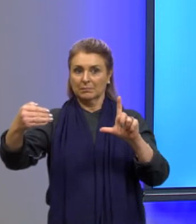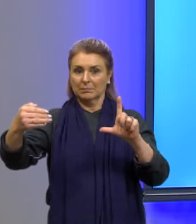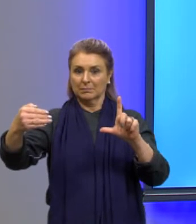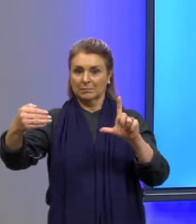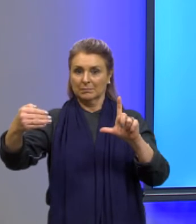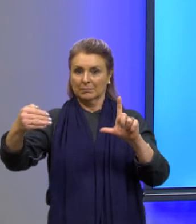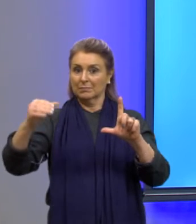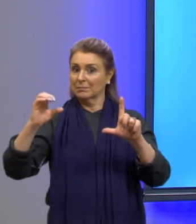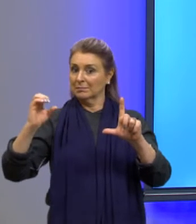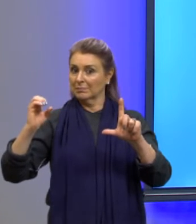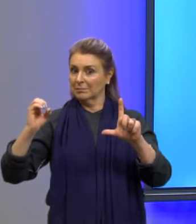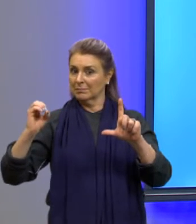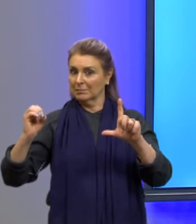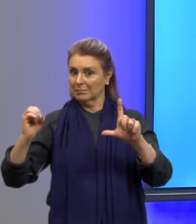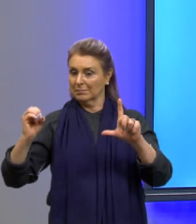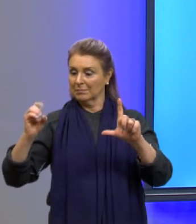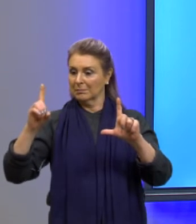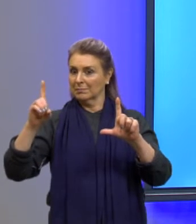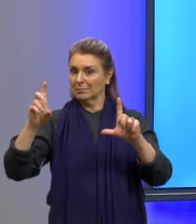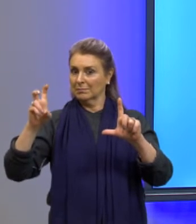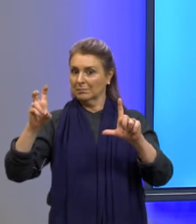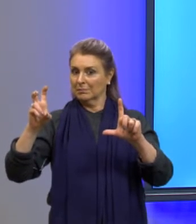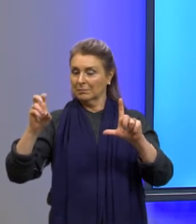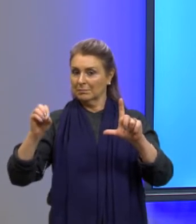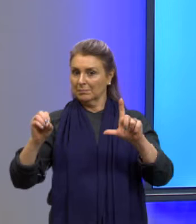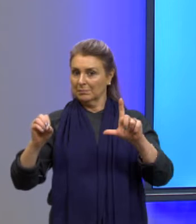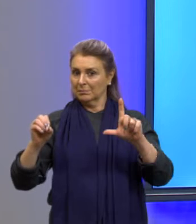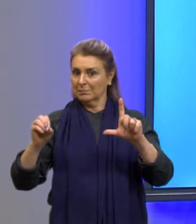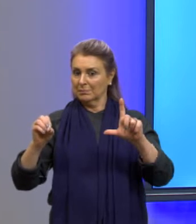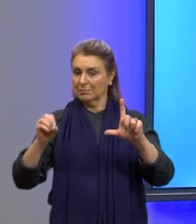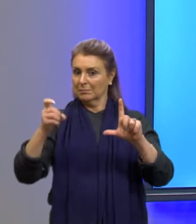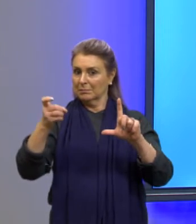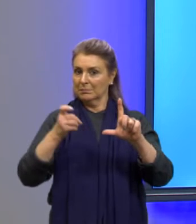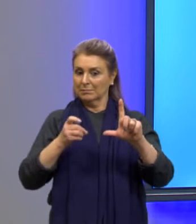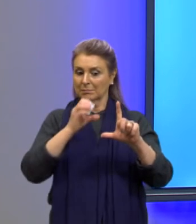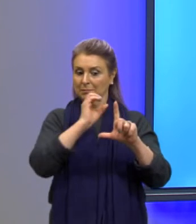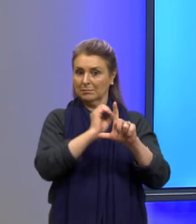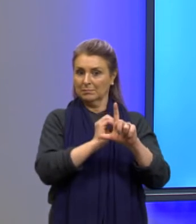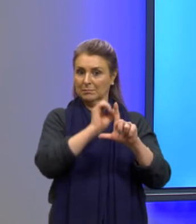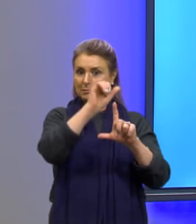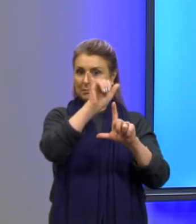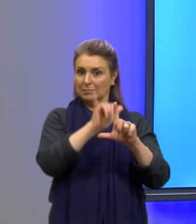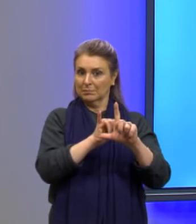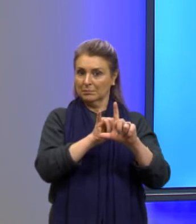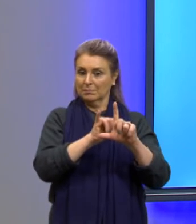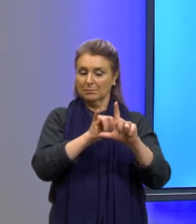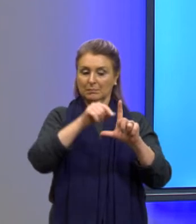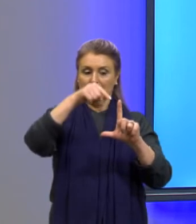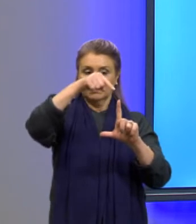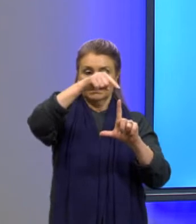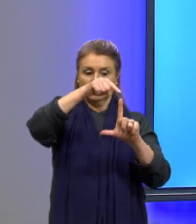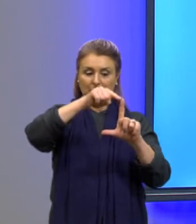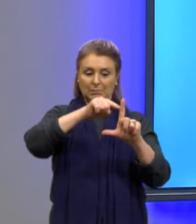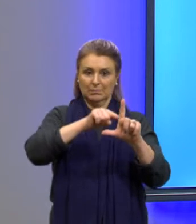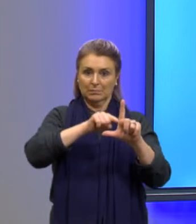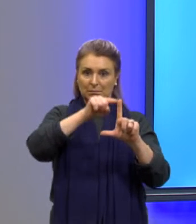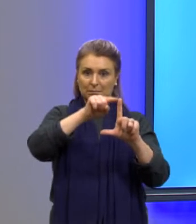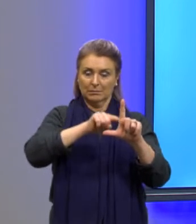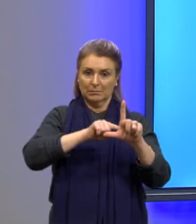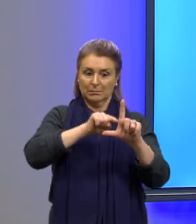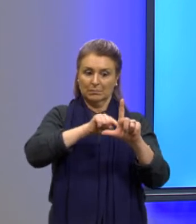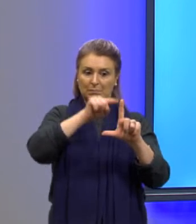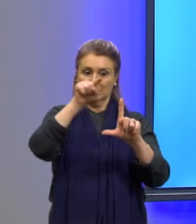o 0 o 150 para X e 0 para Y e eu tenho o vértice da parábola 75 para 25